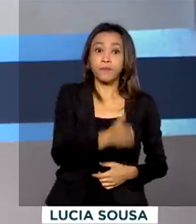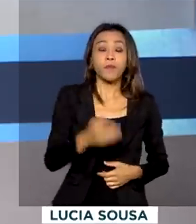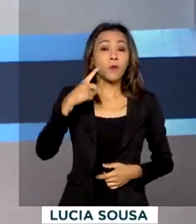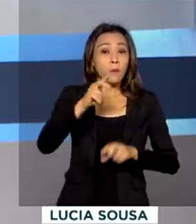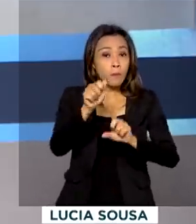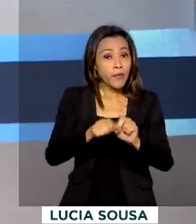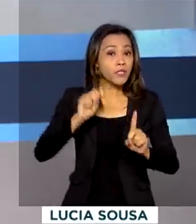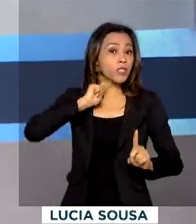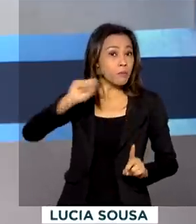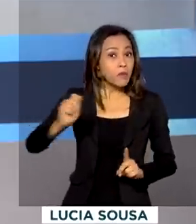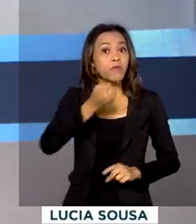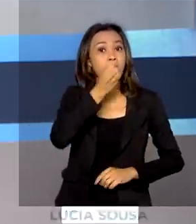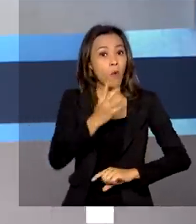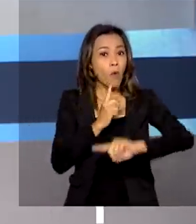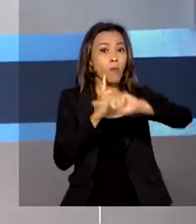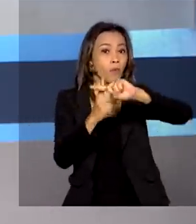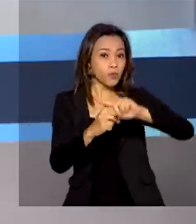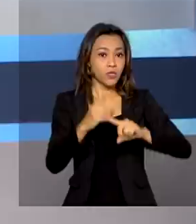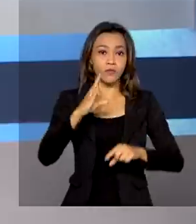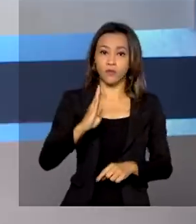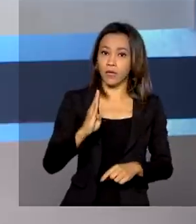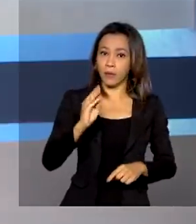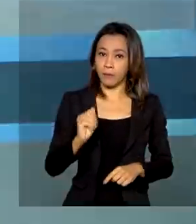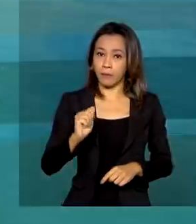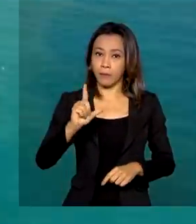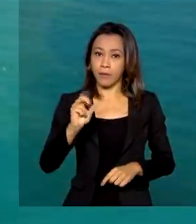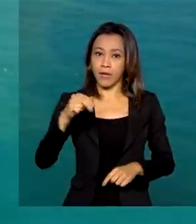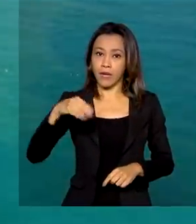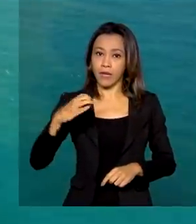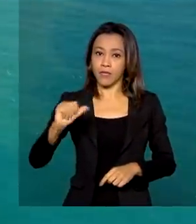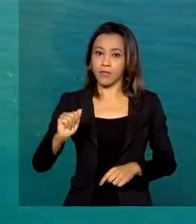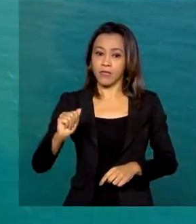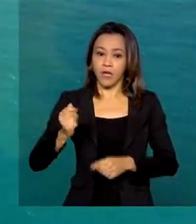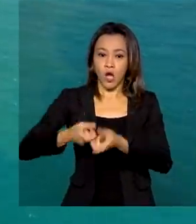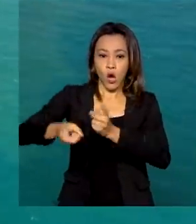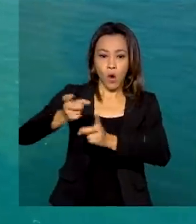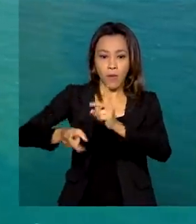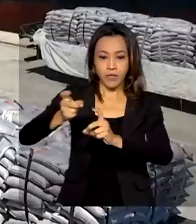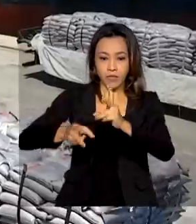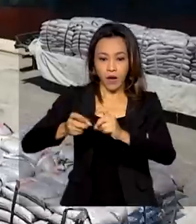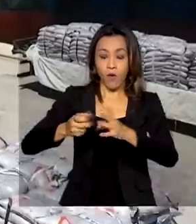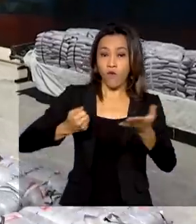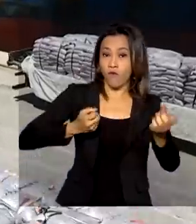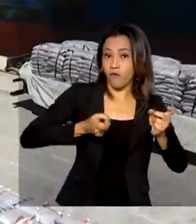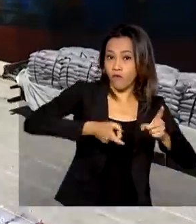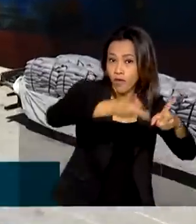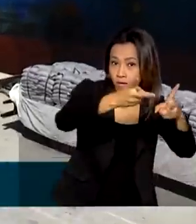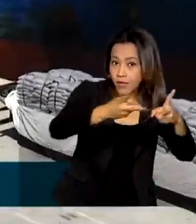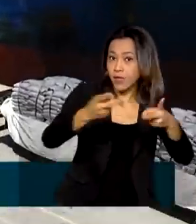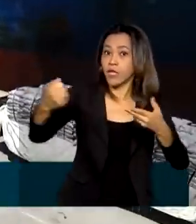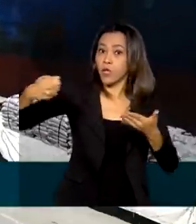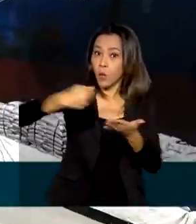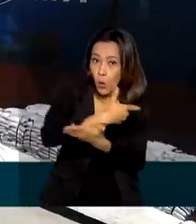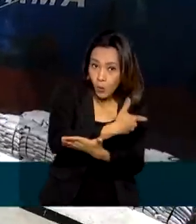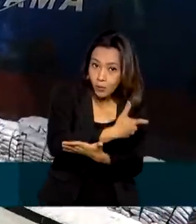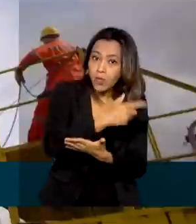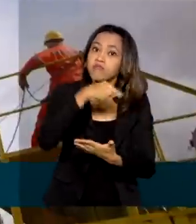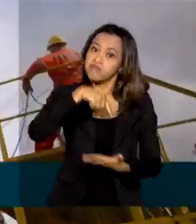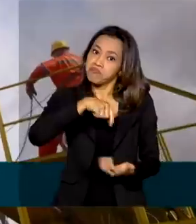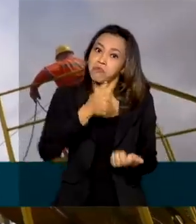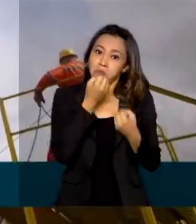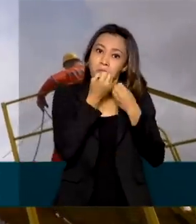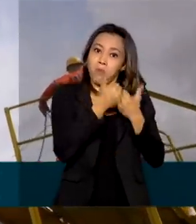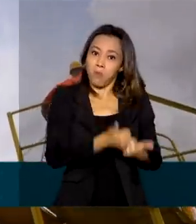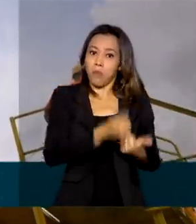saldo positivo na balança comercial brasileira. A diferença entre as vendas e as compras do exterior ficou a favor do Brasil